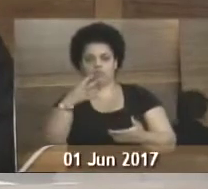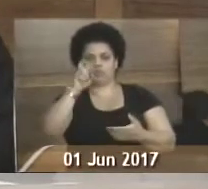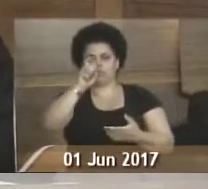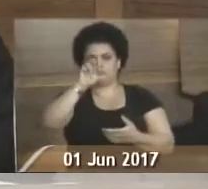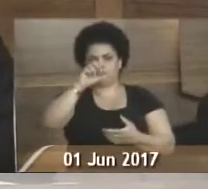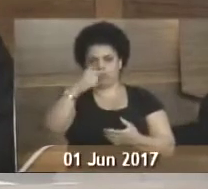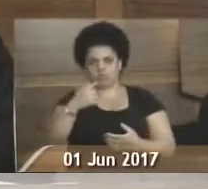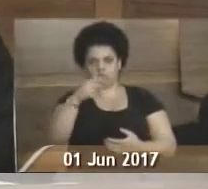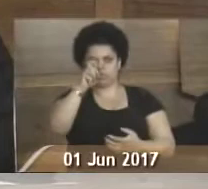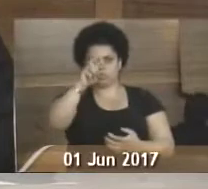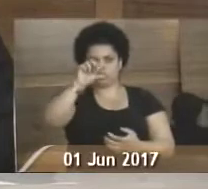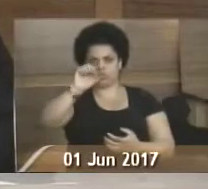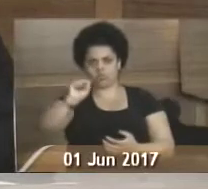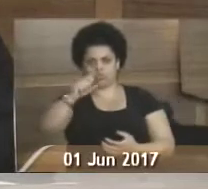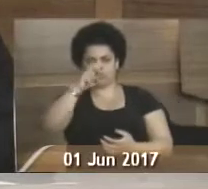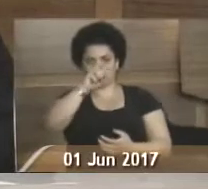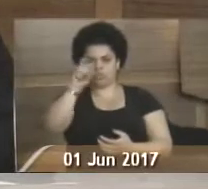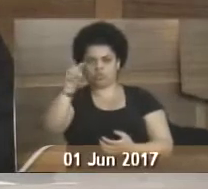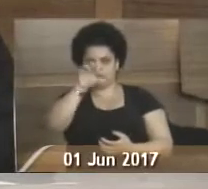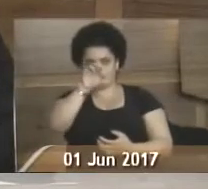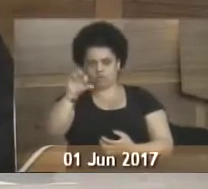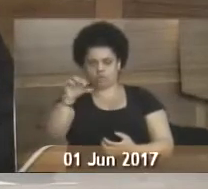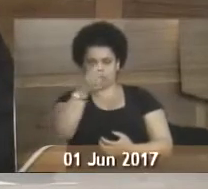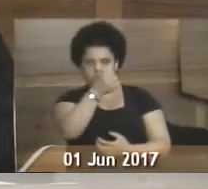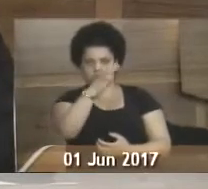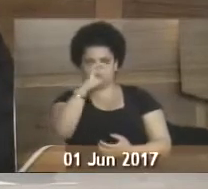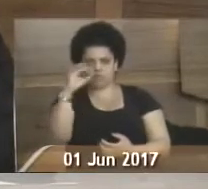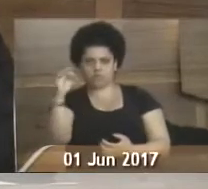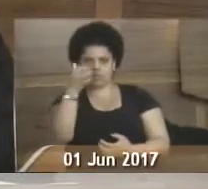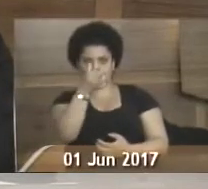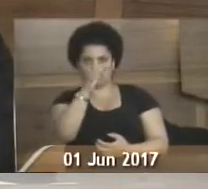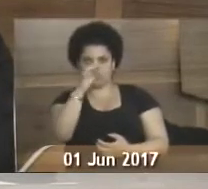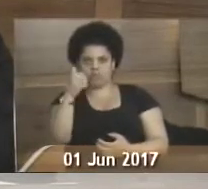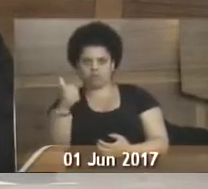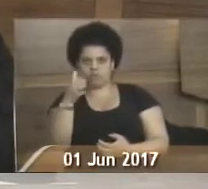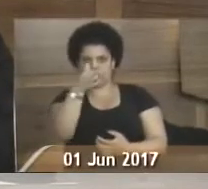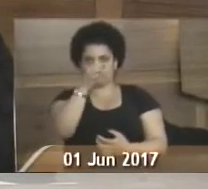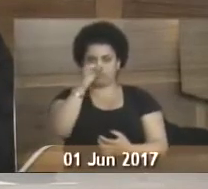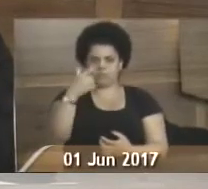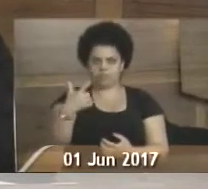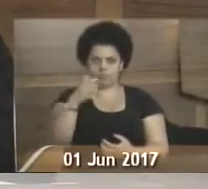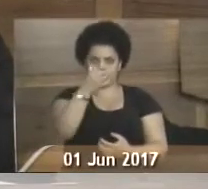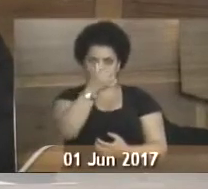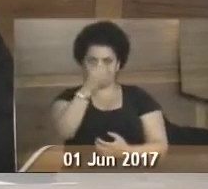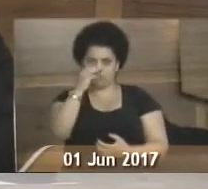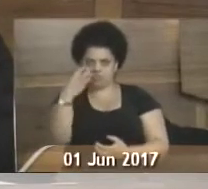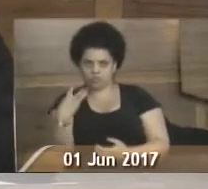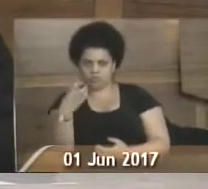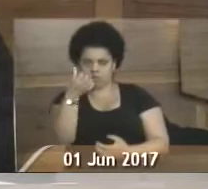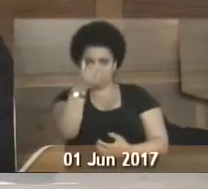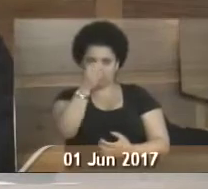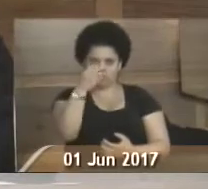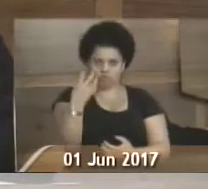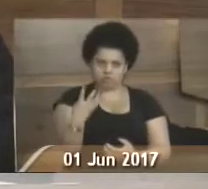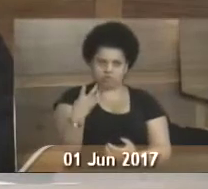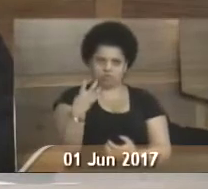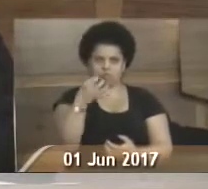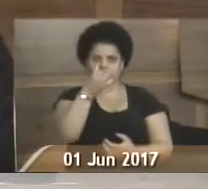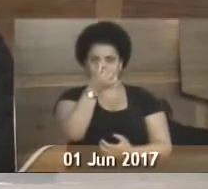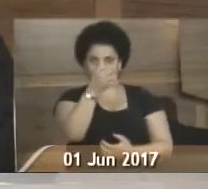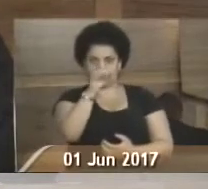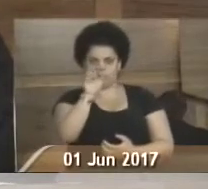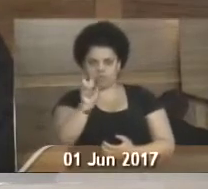597, 598, 599, 600, 601, 602, 603, 604,